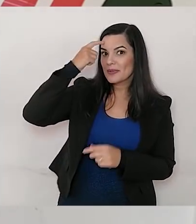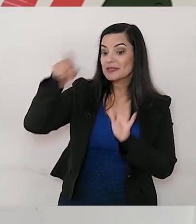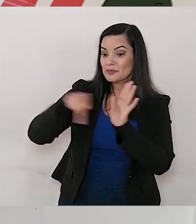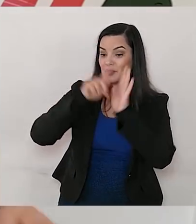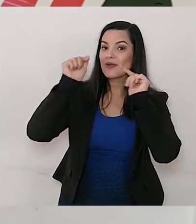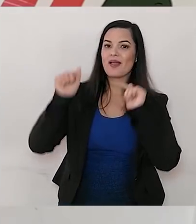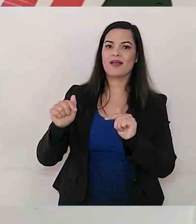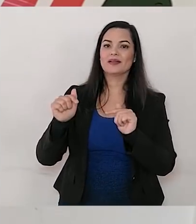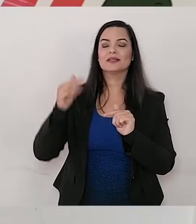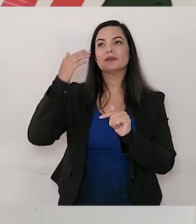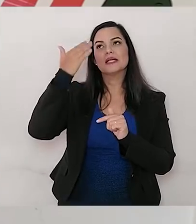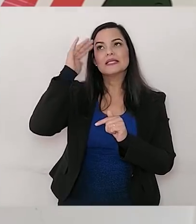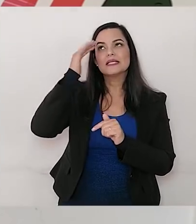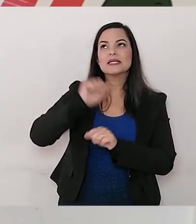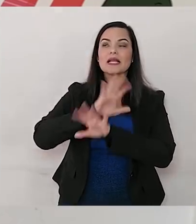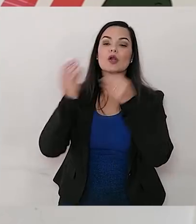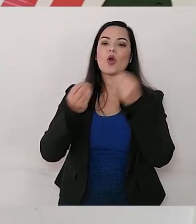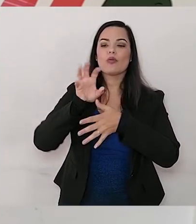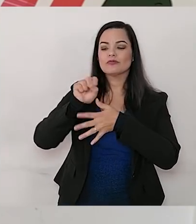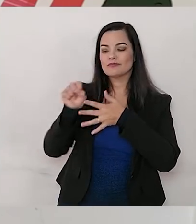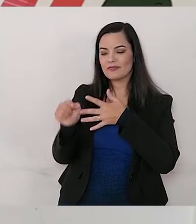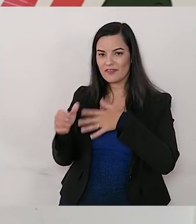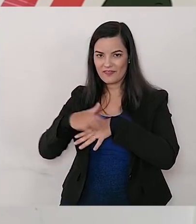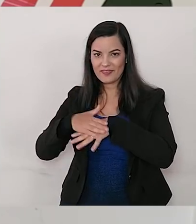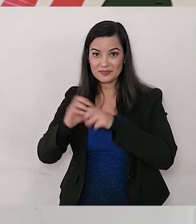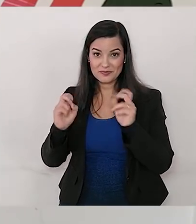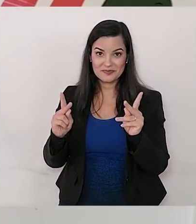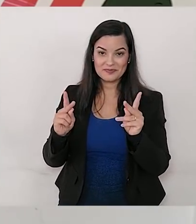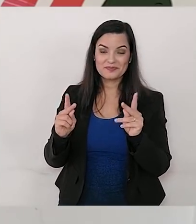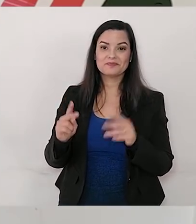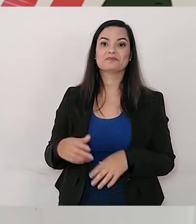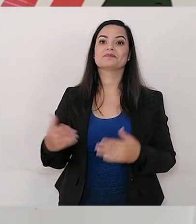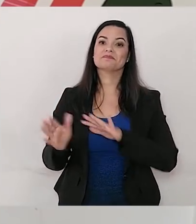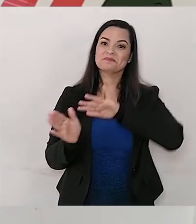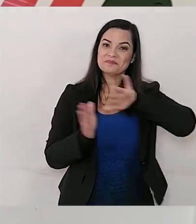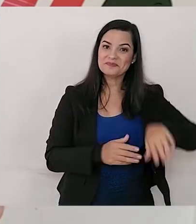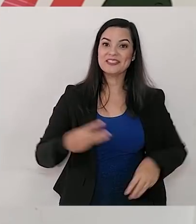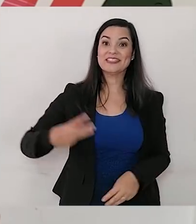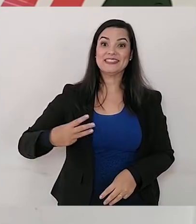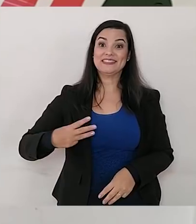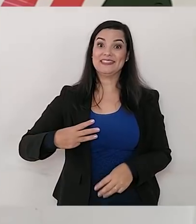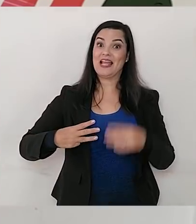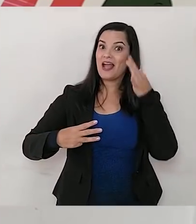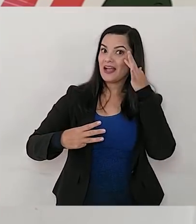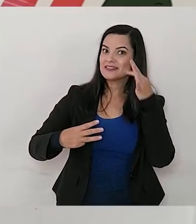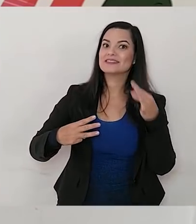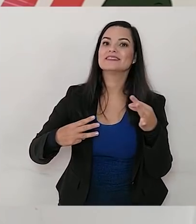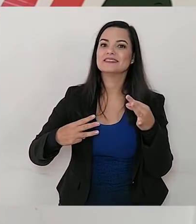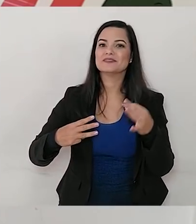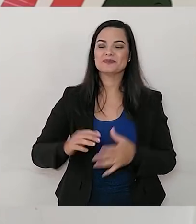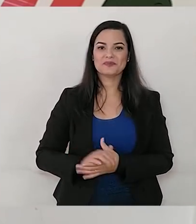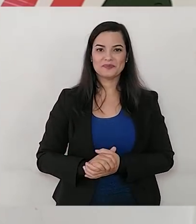para saber como que essas cadeias aí serão montadas. E agora, vamos à terceira parte do desafio. Prestem